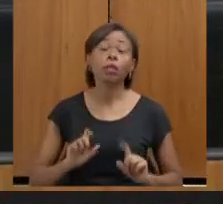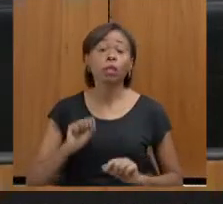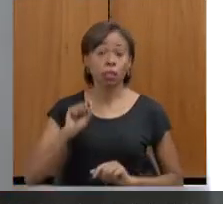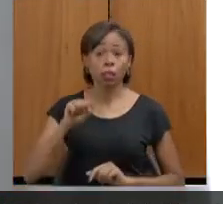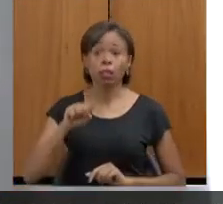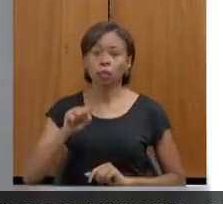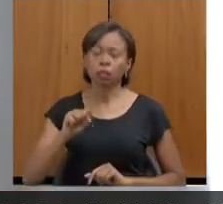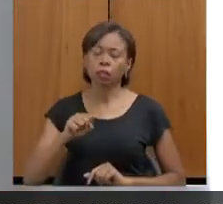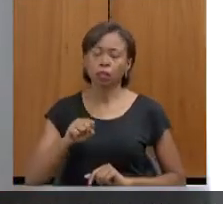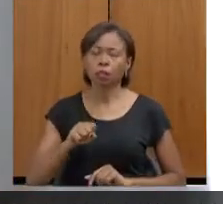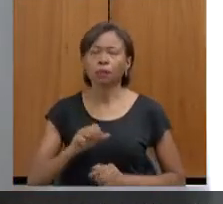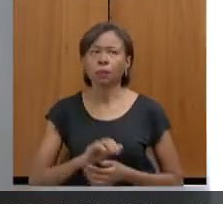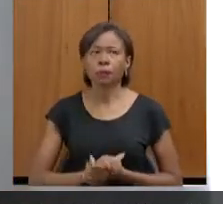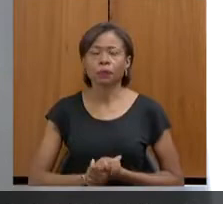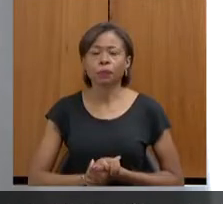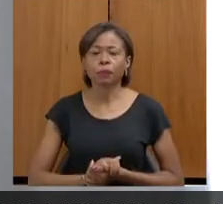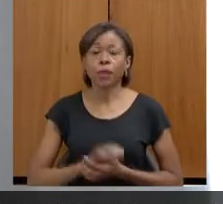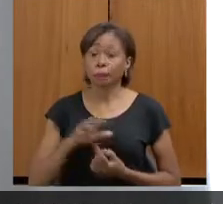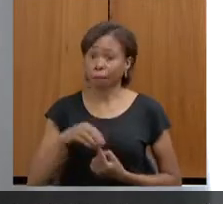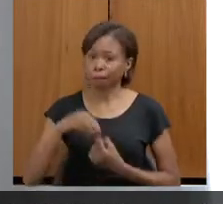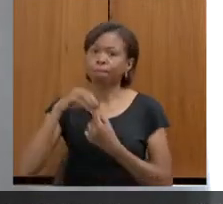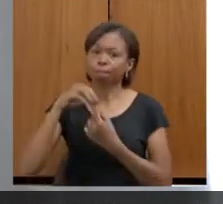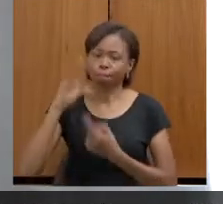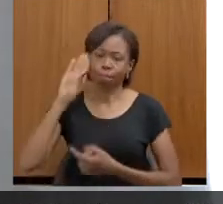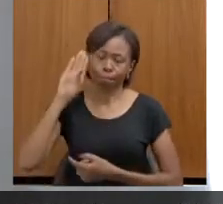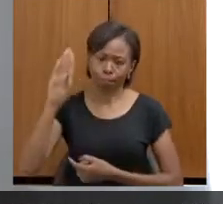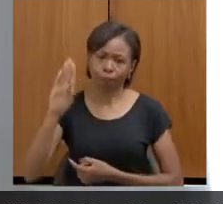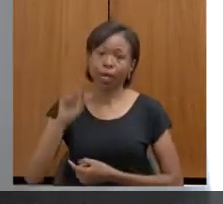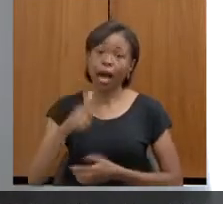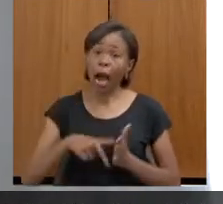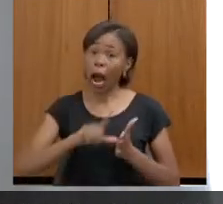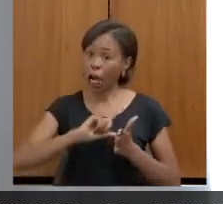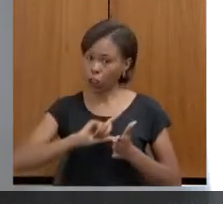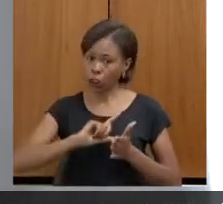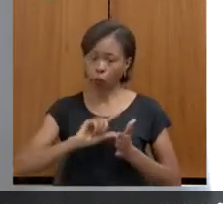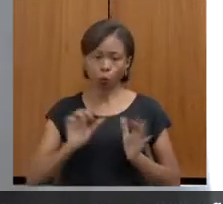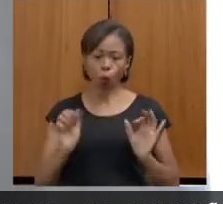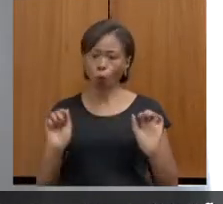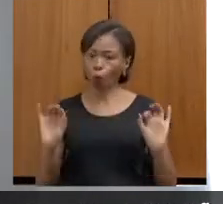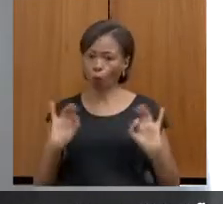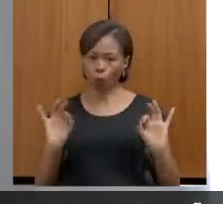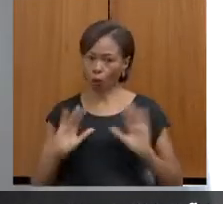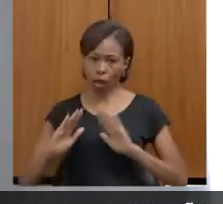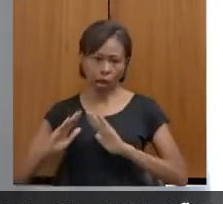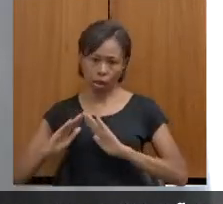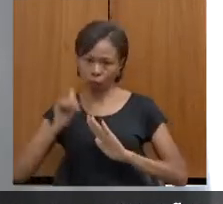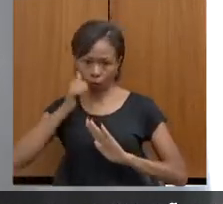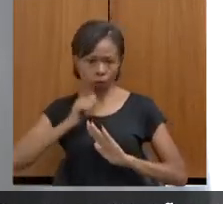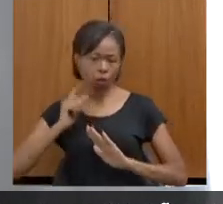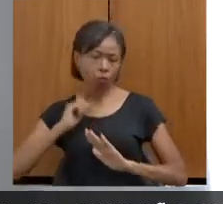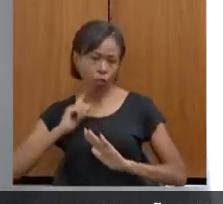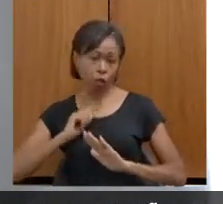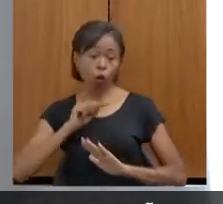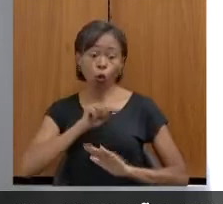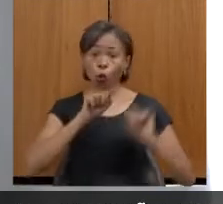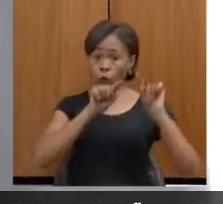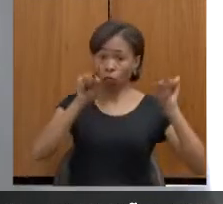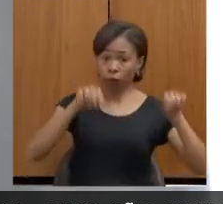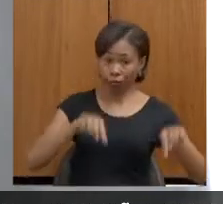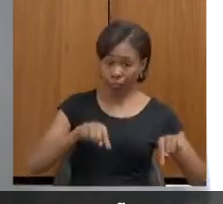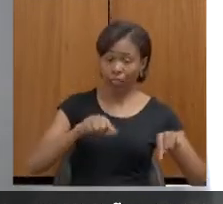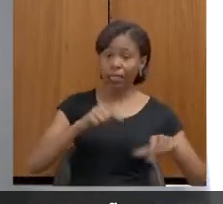sim. Antes de existir a Casa da Mulher Mineira, servidores todos trabalhavam na delegacia de plantão. Foi feito um processo